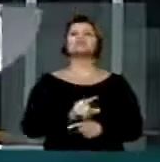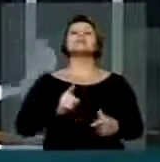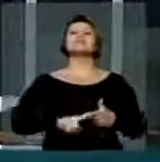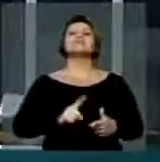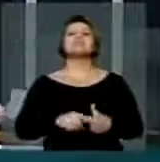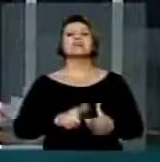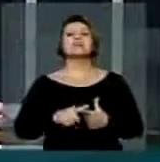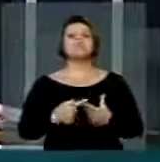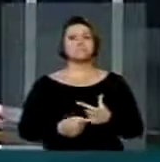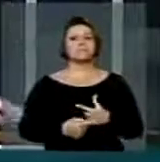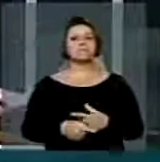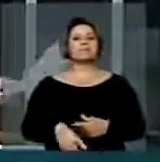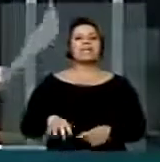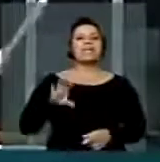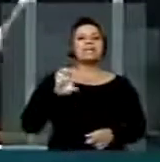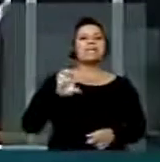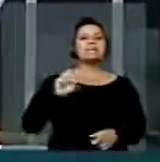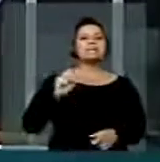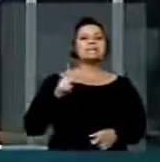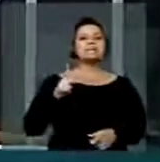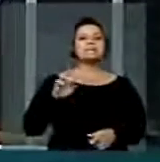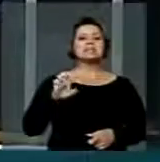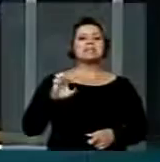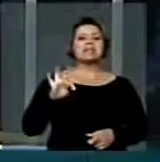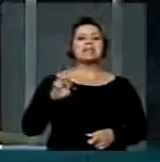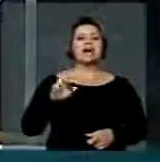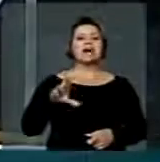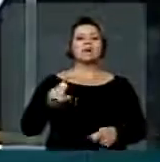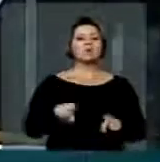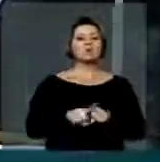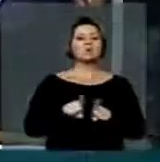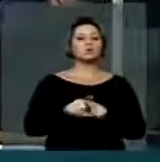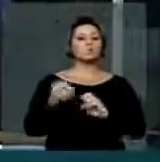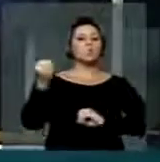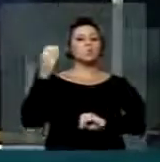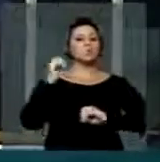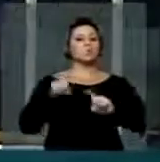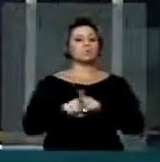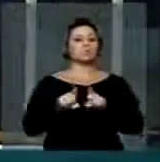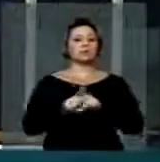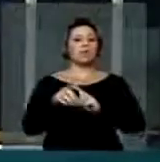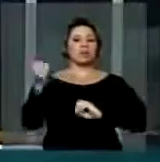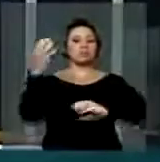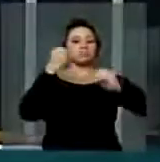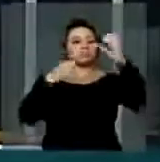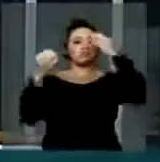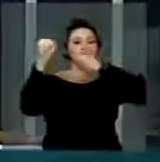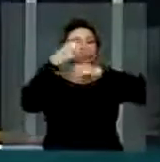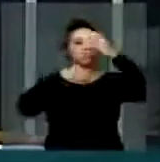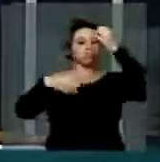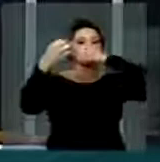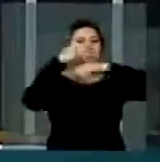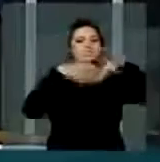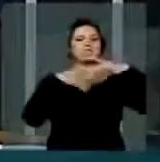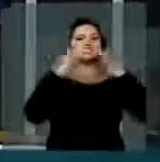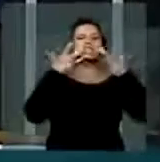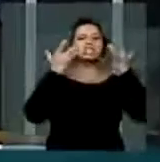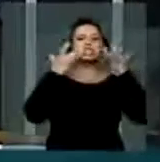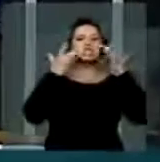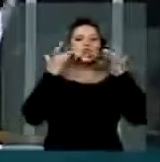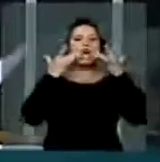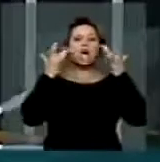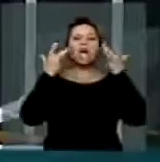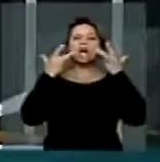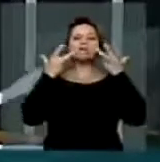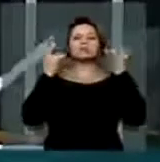como casas de espetáculo, salões de baile ou de festas, casas de espetáculos, danceteria, teatros, boates